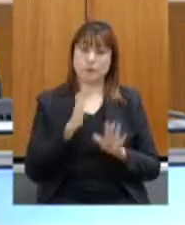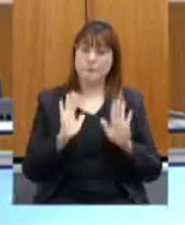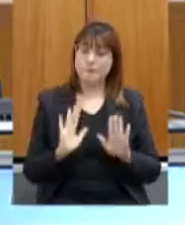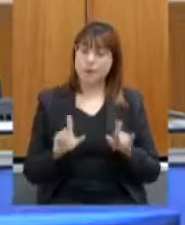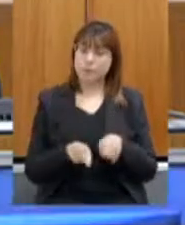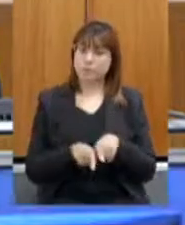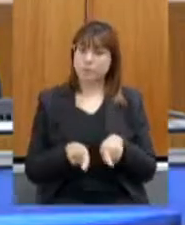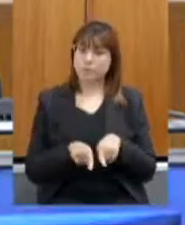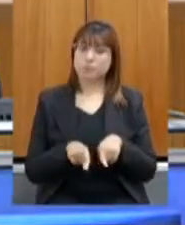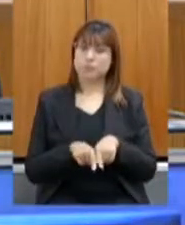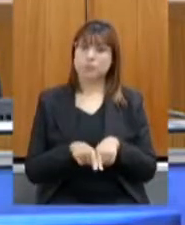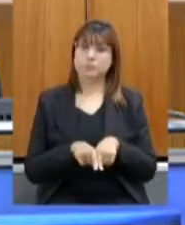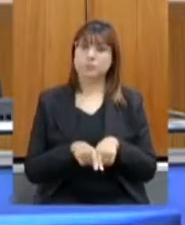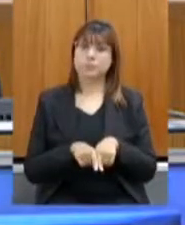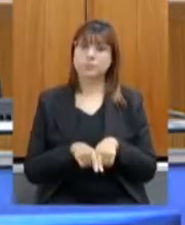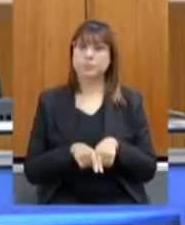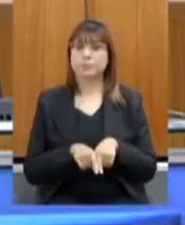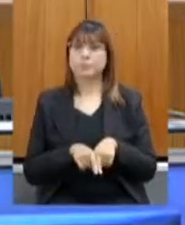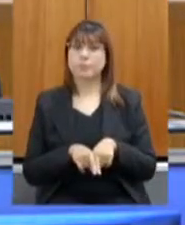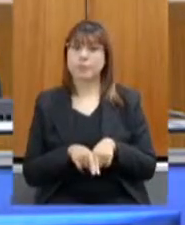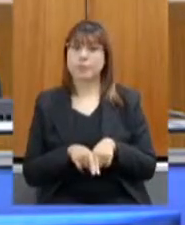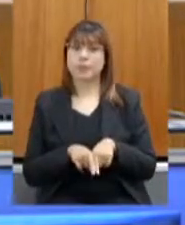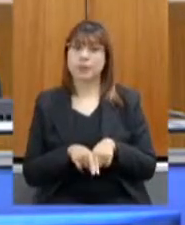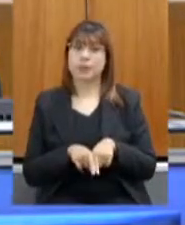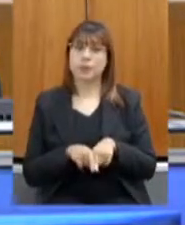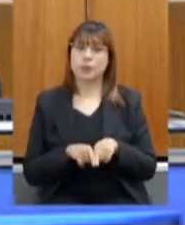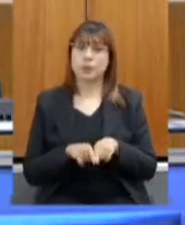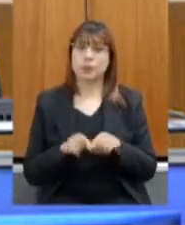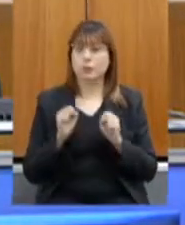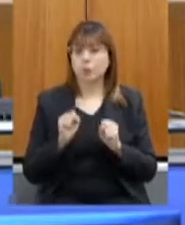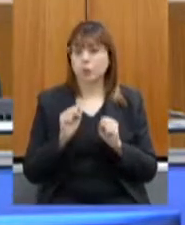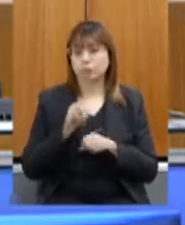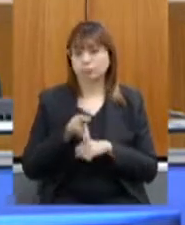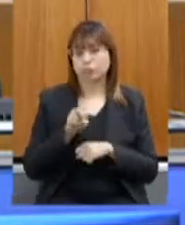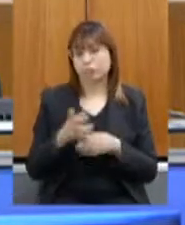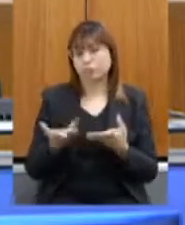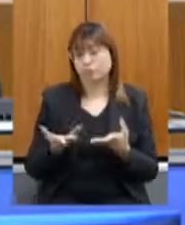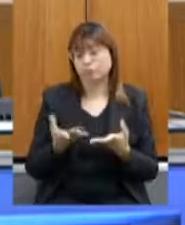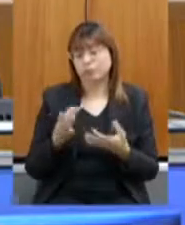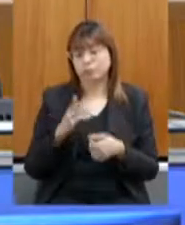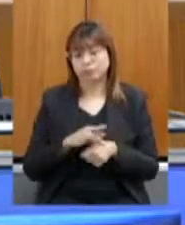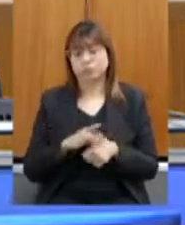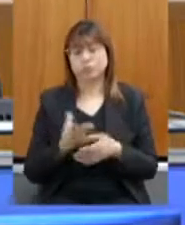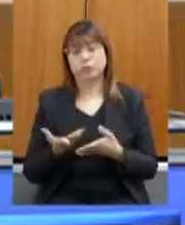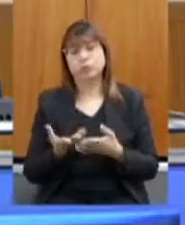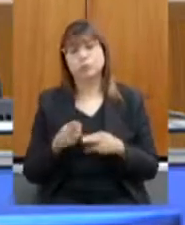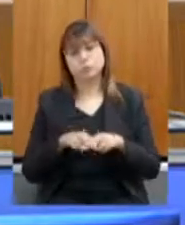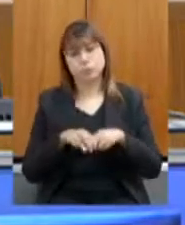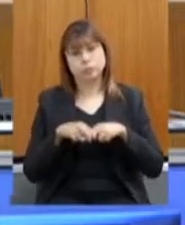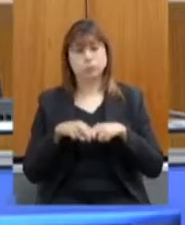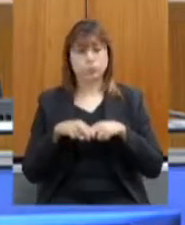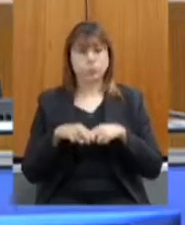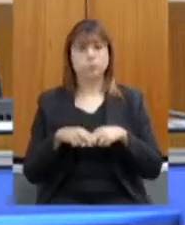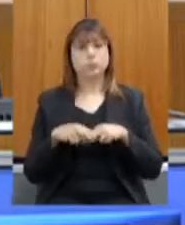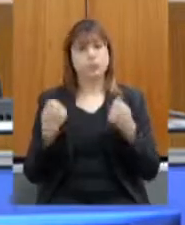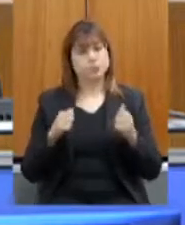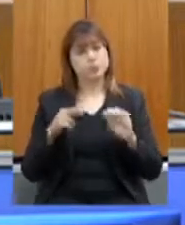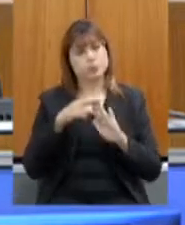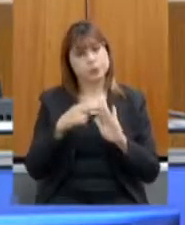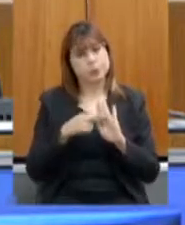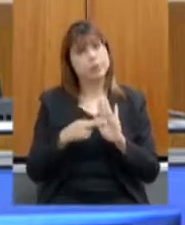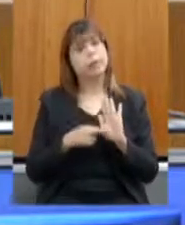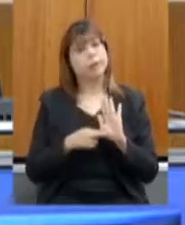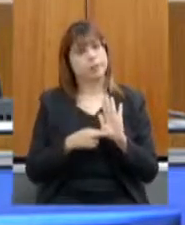tem as suas possibilidades de contaminação e é por isso que nós temos as regras a serem